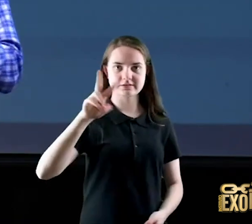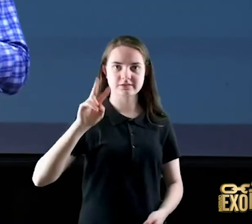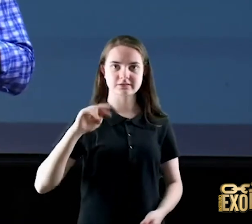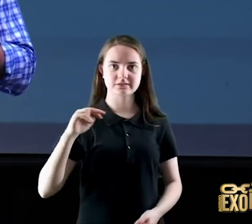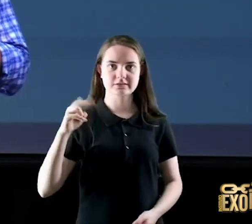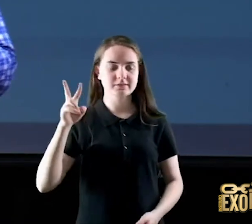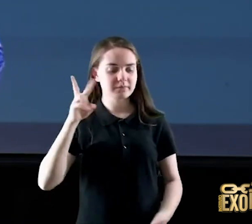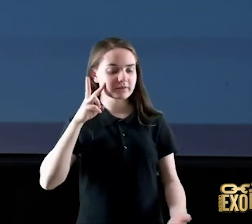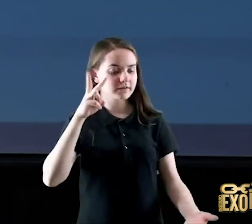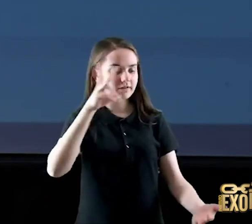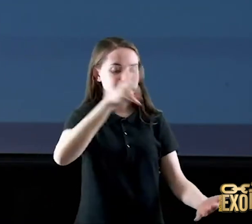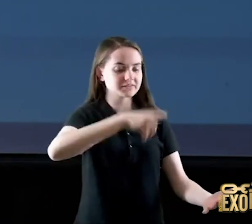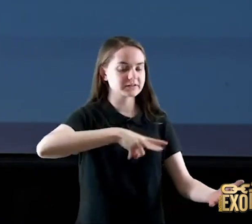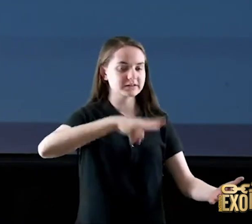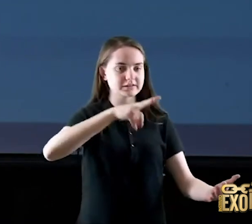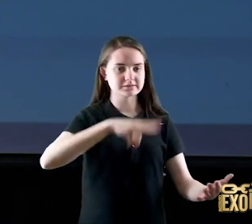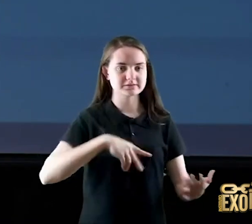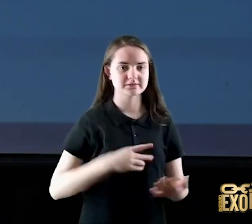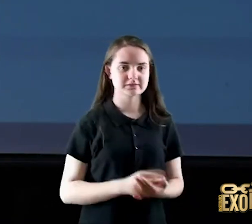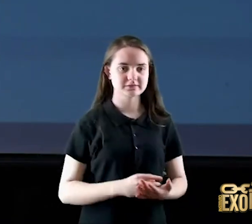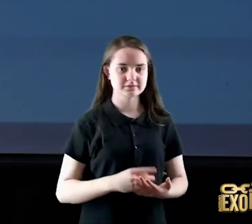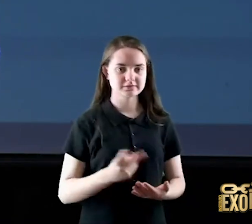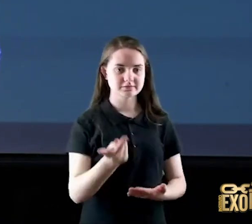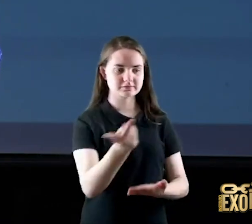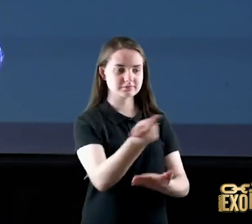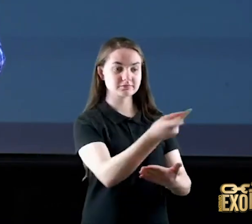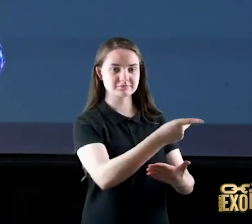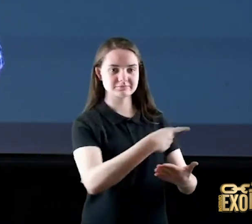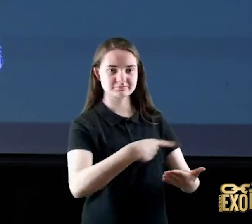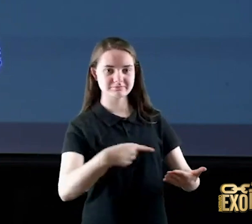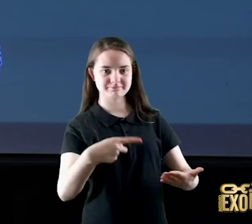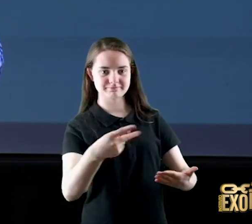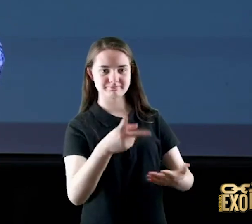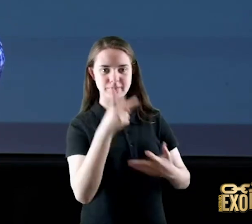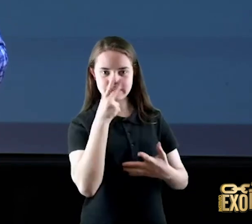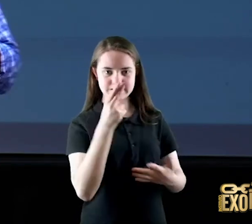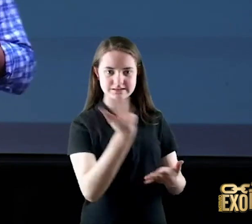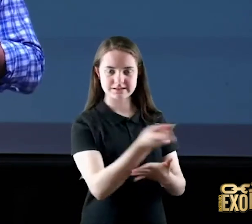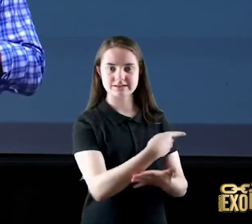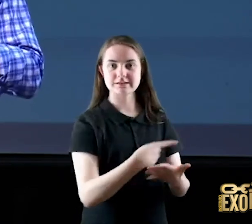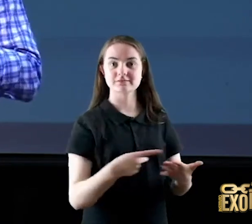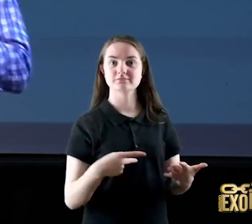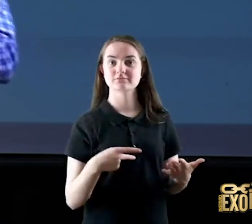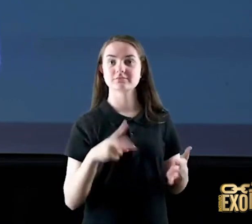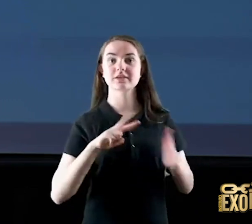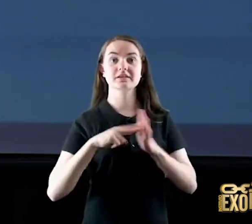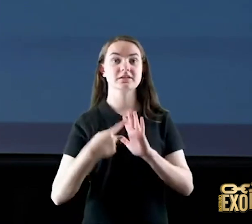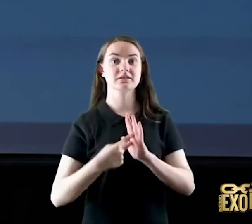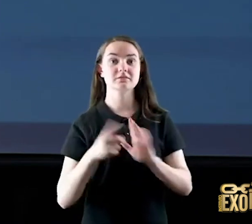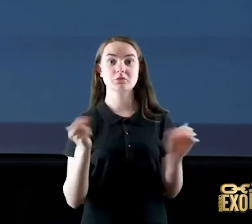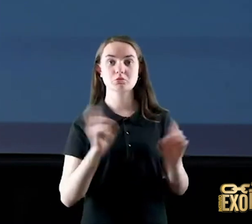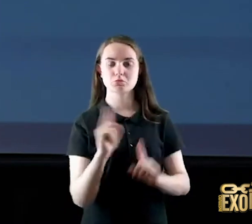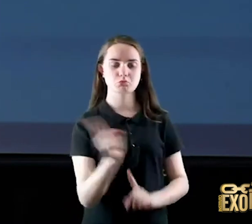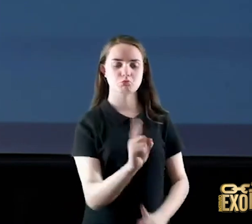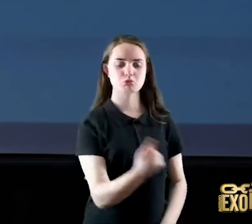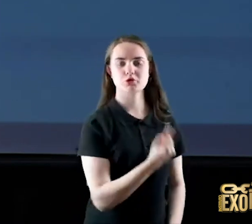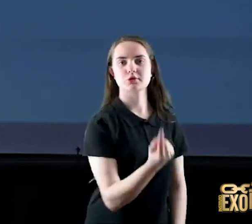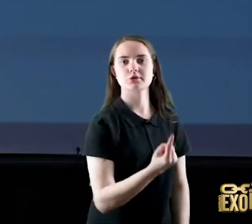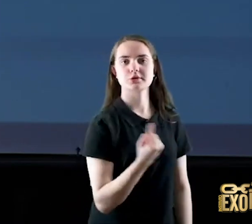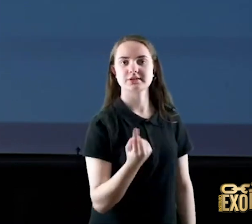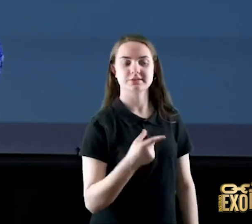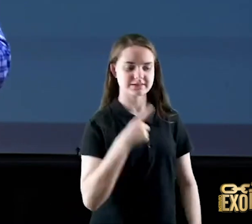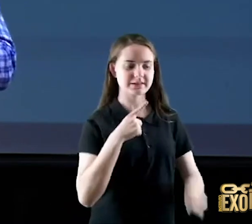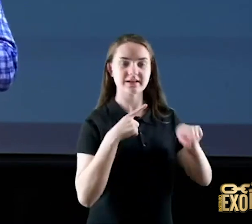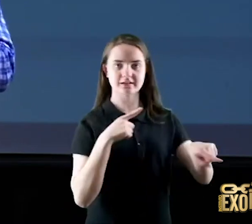você vê uma sombra significa que você não está sozinho o Senhor é sombra à tua direita vocês entendem isso